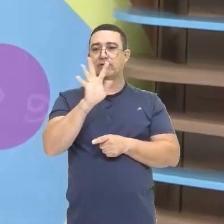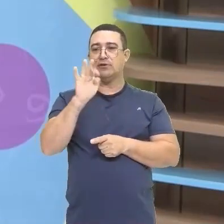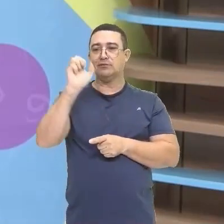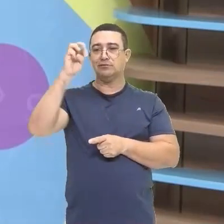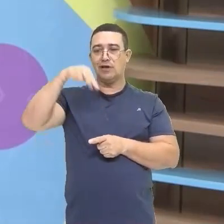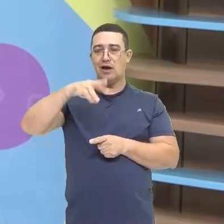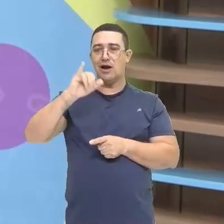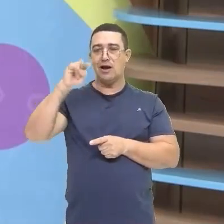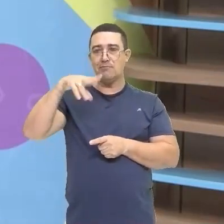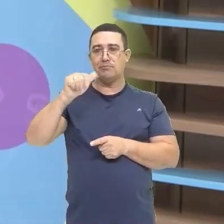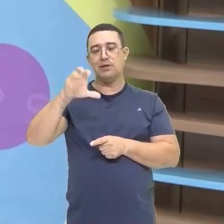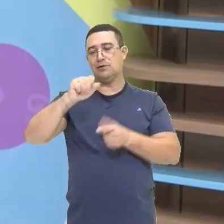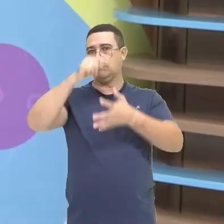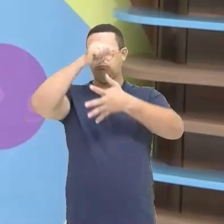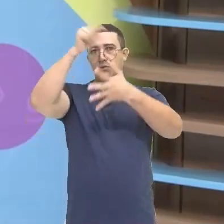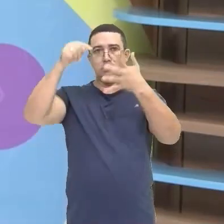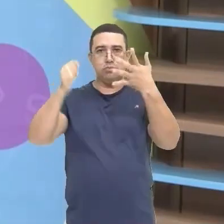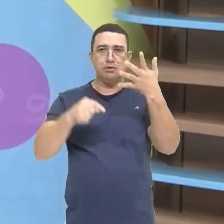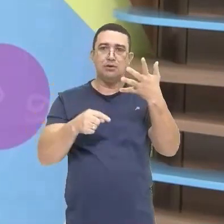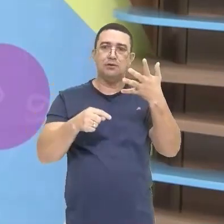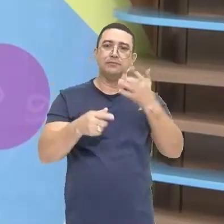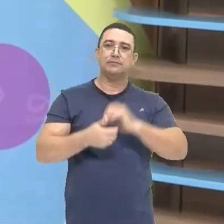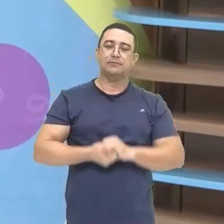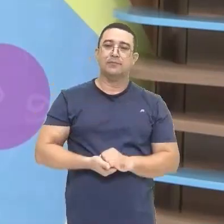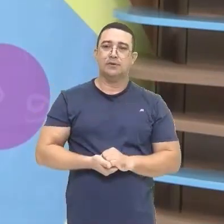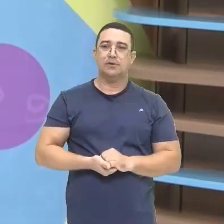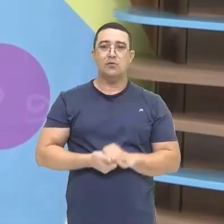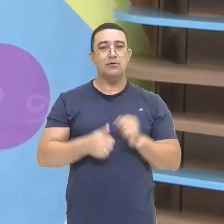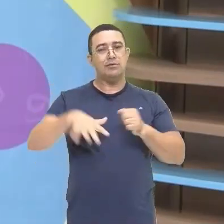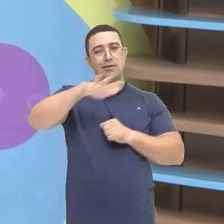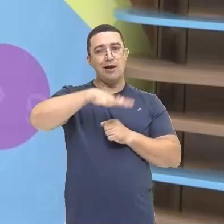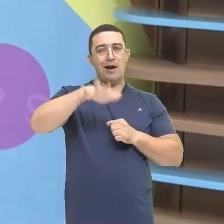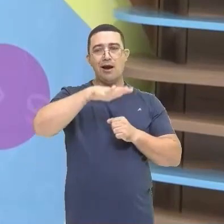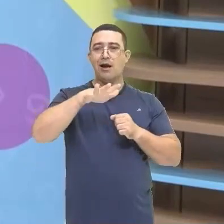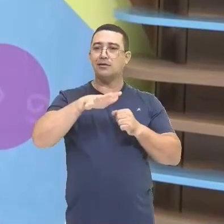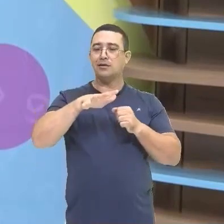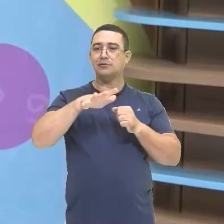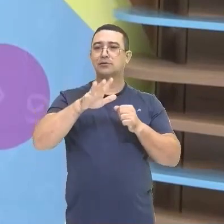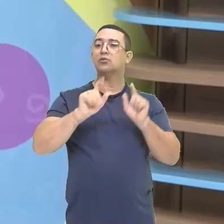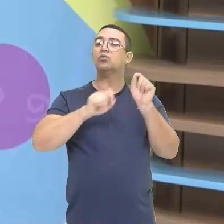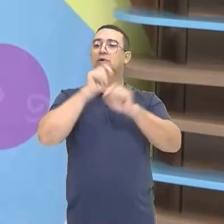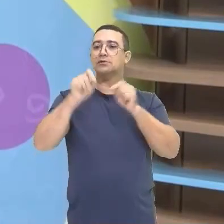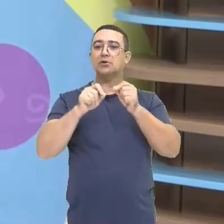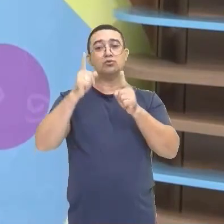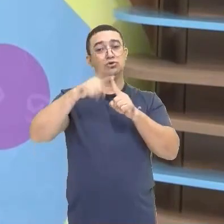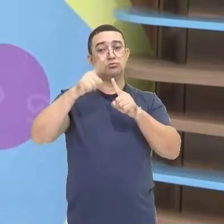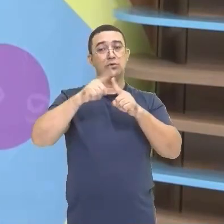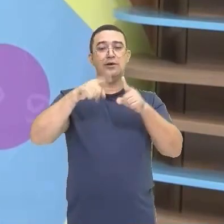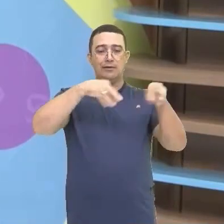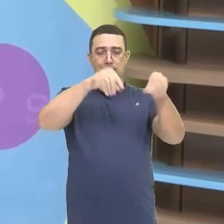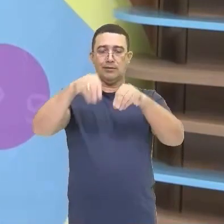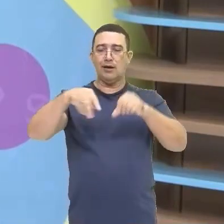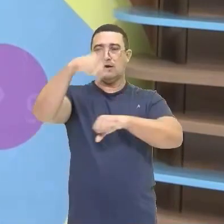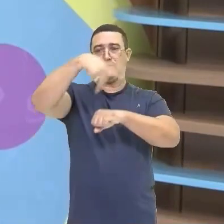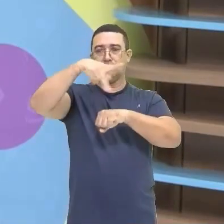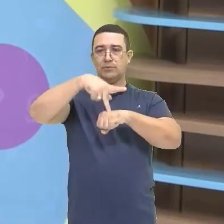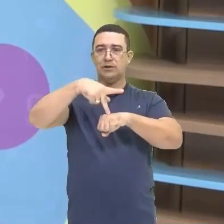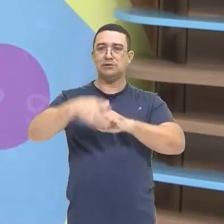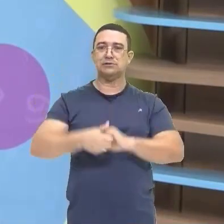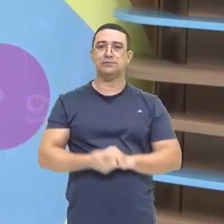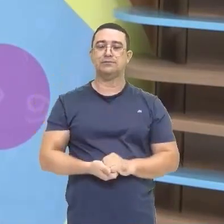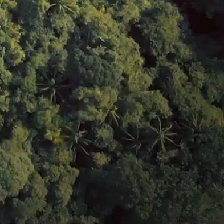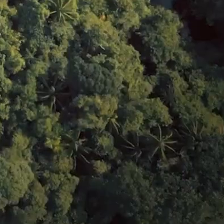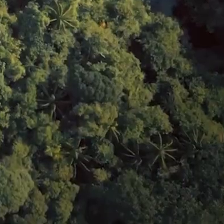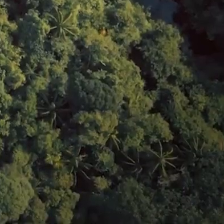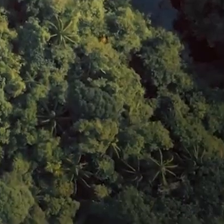reposição Dos seus nutrientes Entre outras questões Relacionadas A questão fundiária